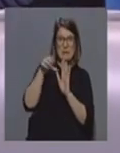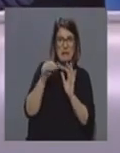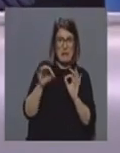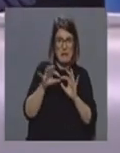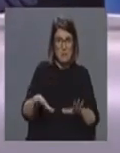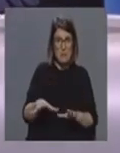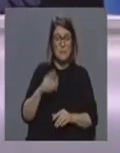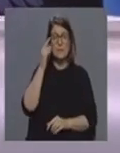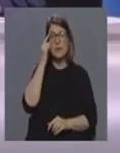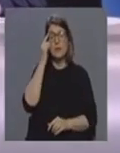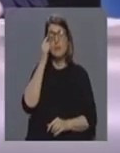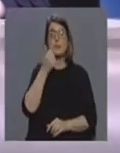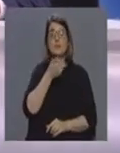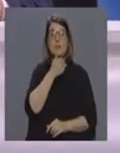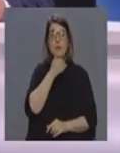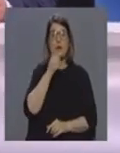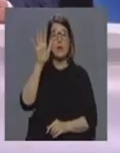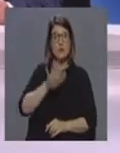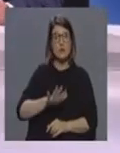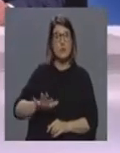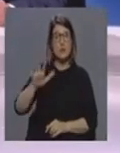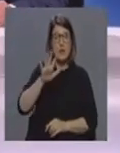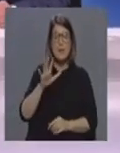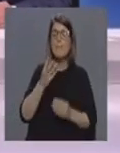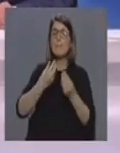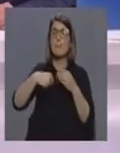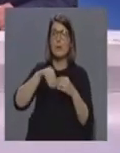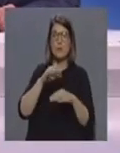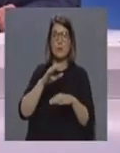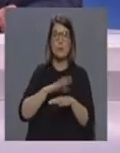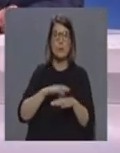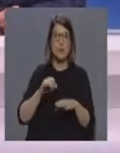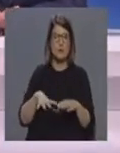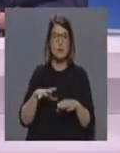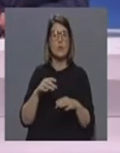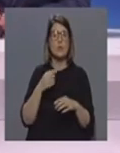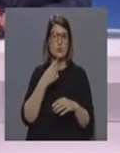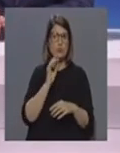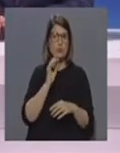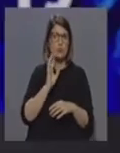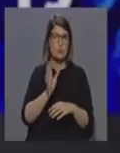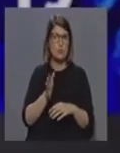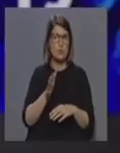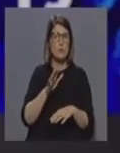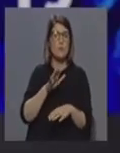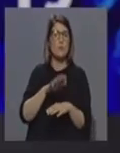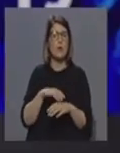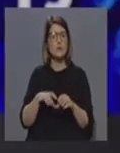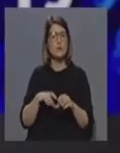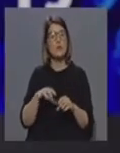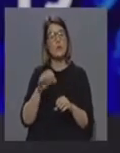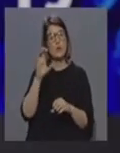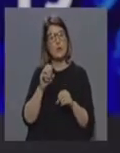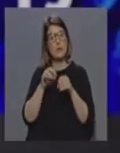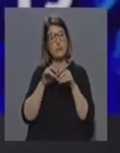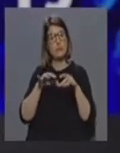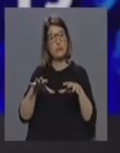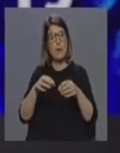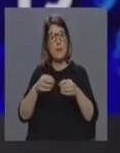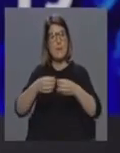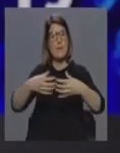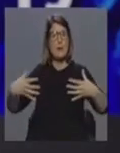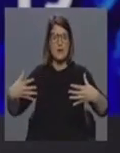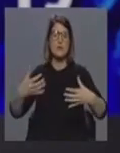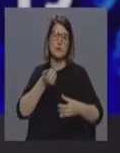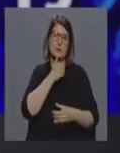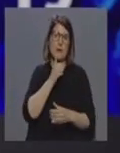da decisão a nível nacional e não só, como a própria evolução do surto, como eu disse, ao nível do território continental. E decorre